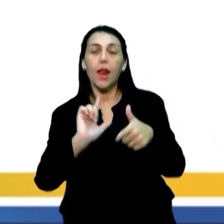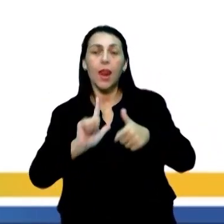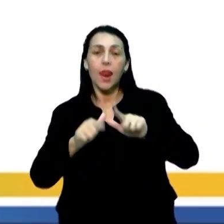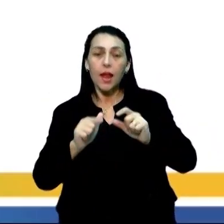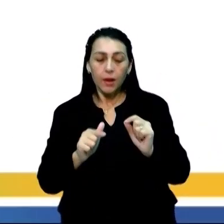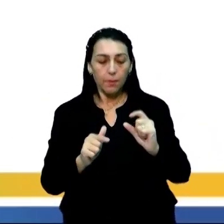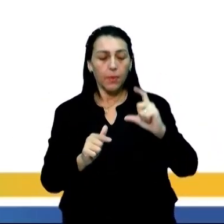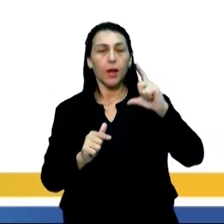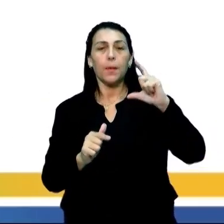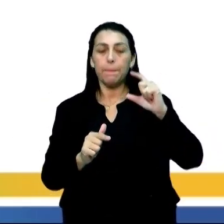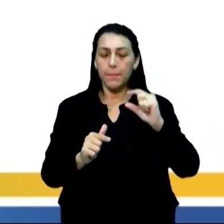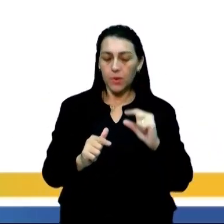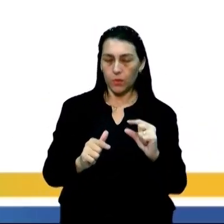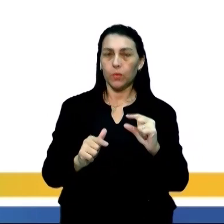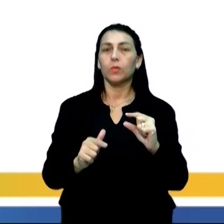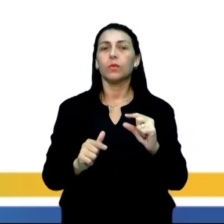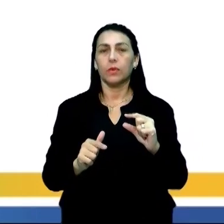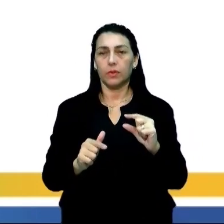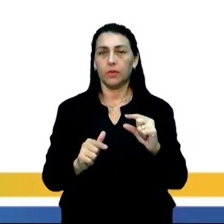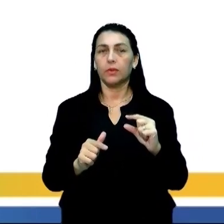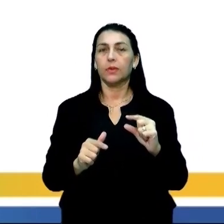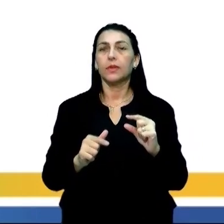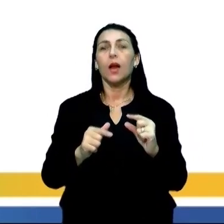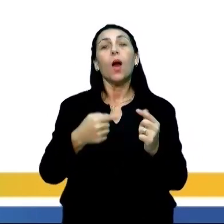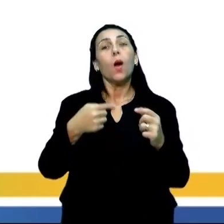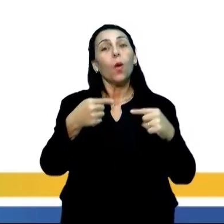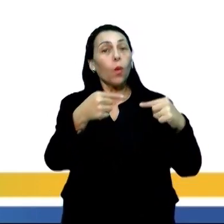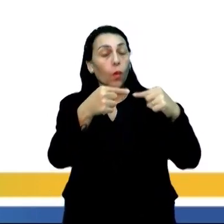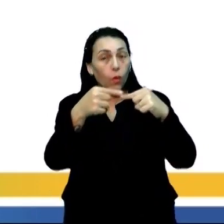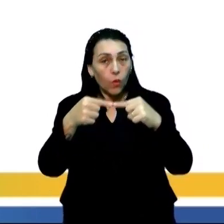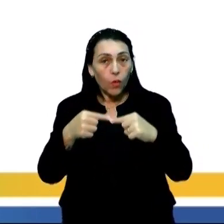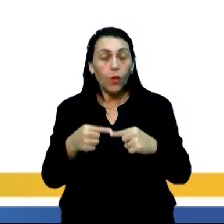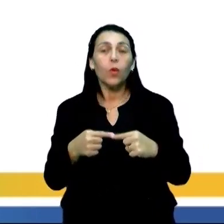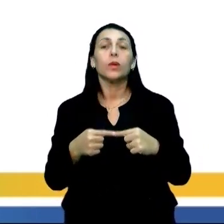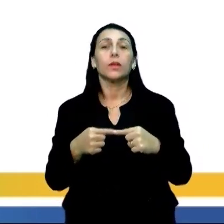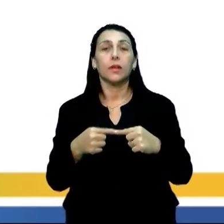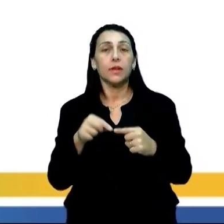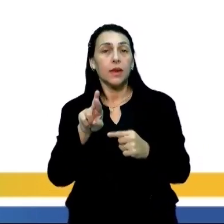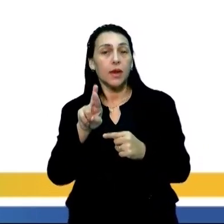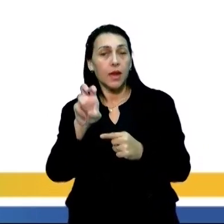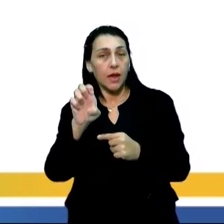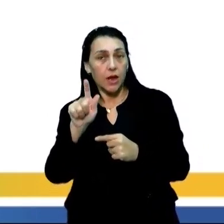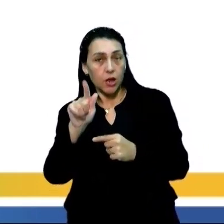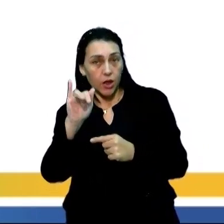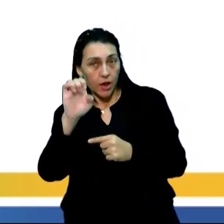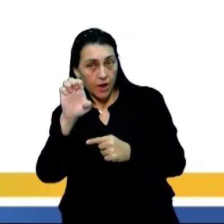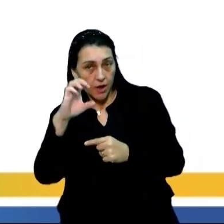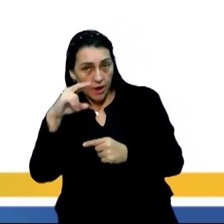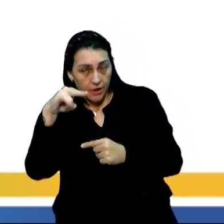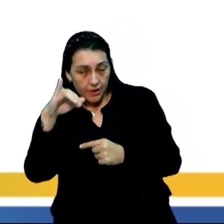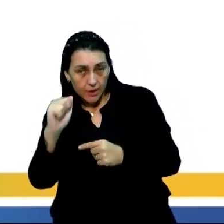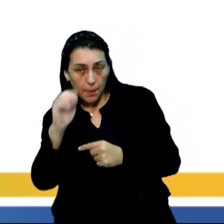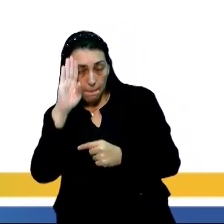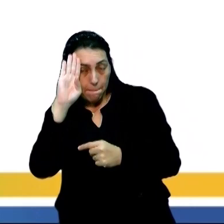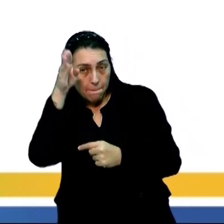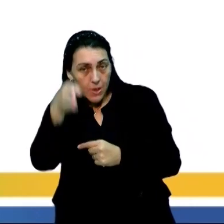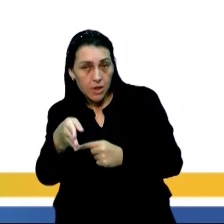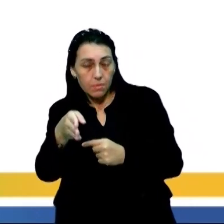maiúsculas, minúsculas, concordância, regência e, principalmente,